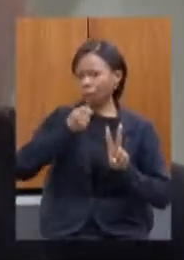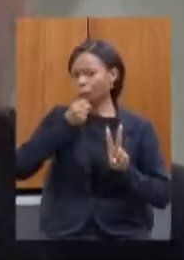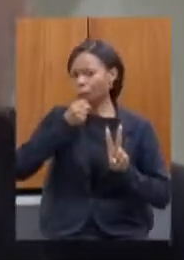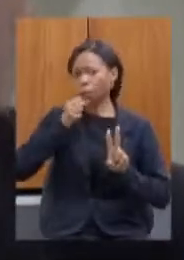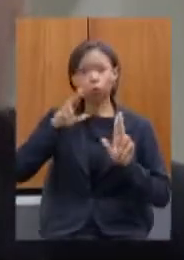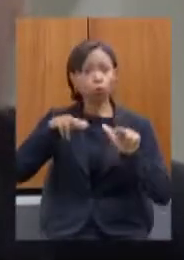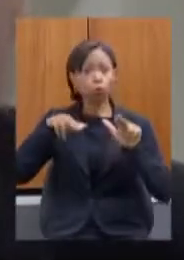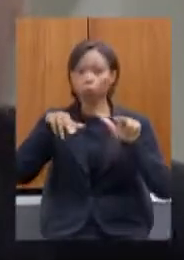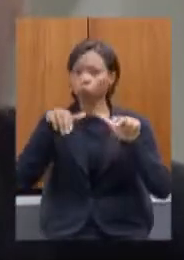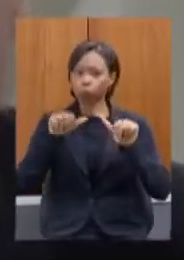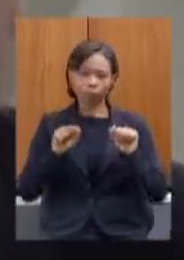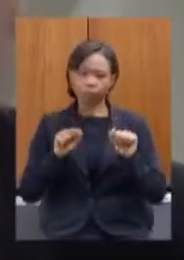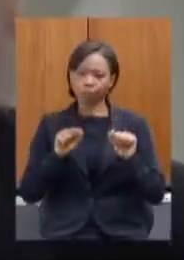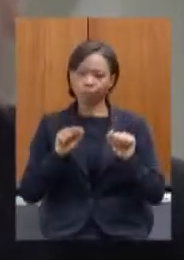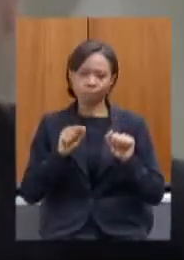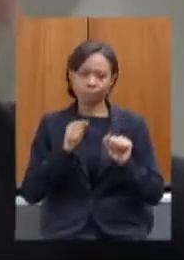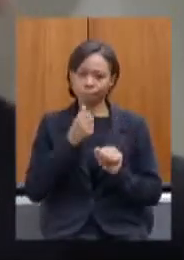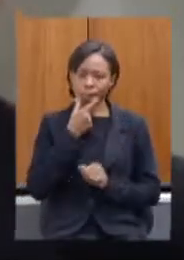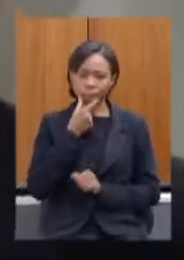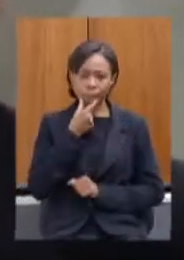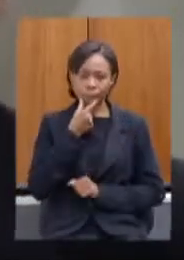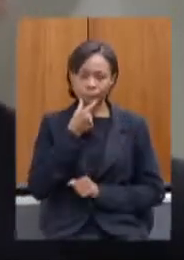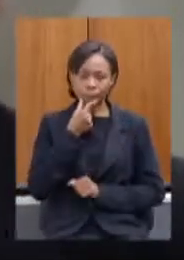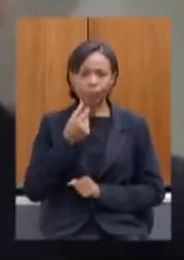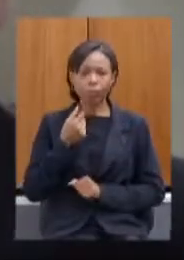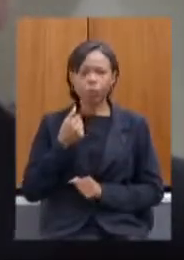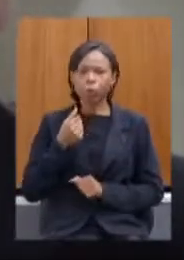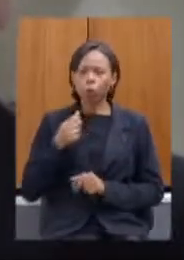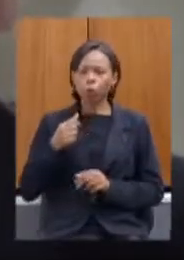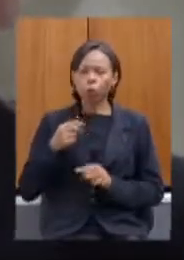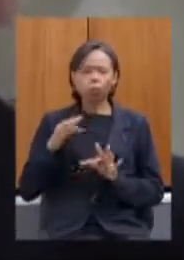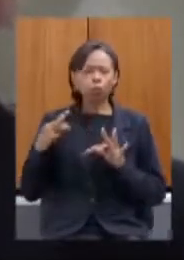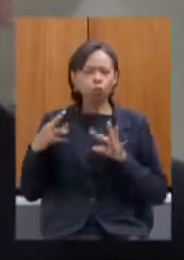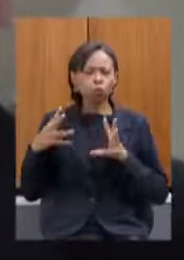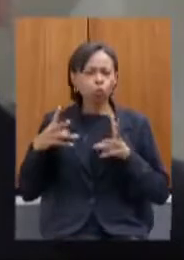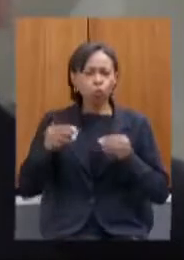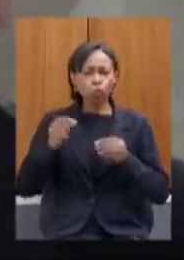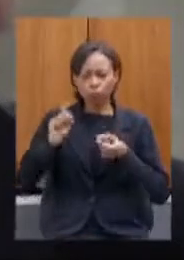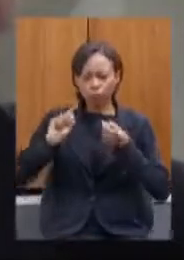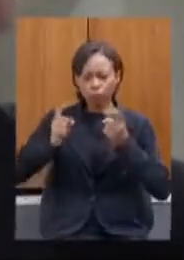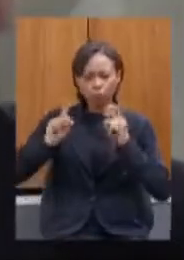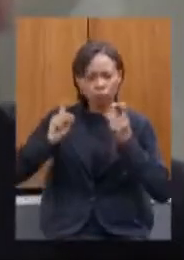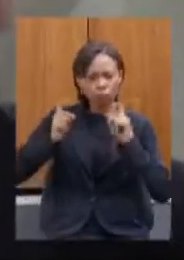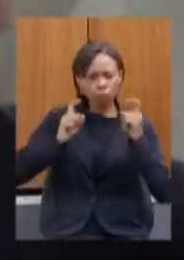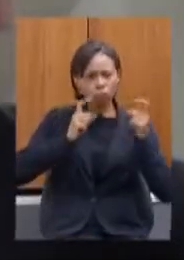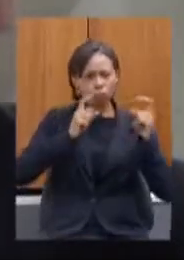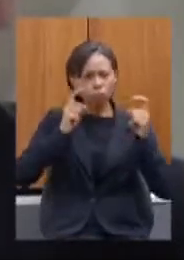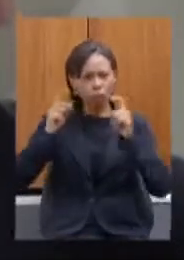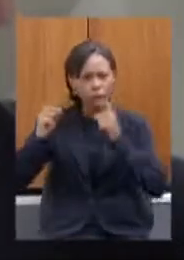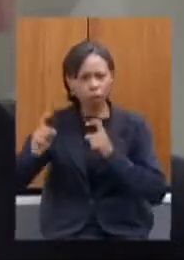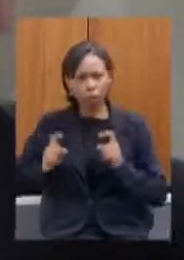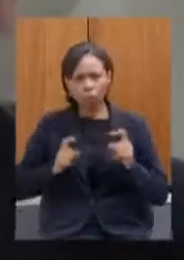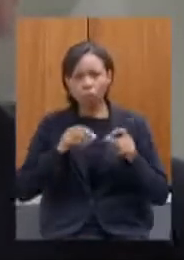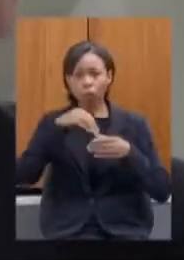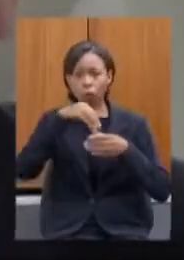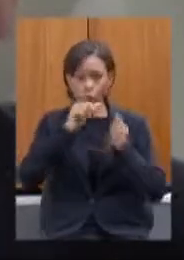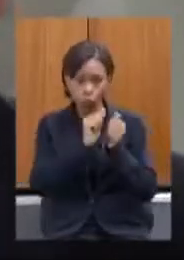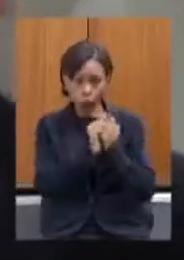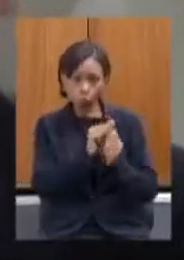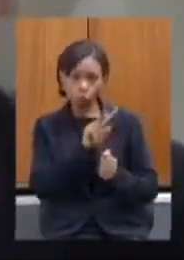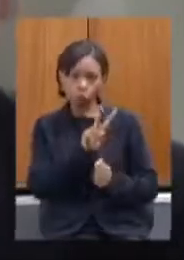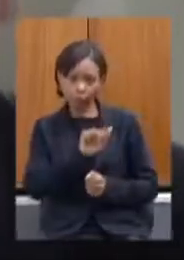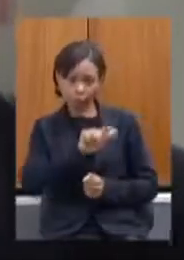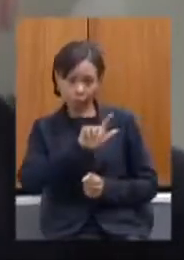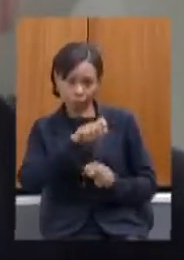então todas as reuniões que nós fazemos com a Vale tem a presença do